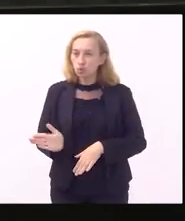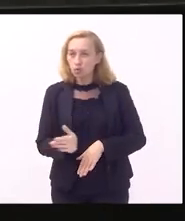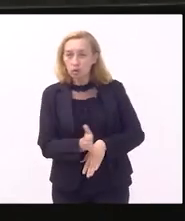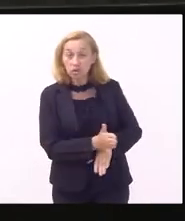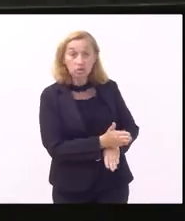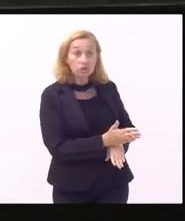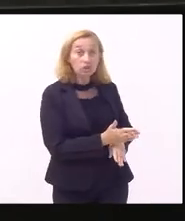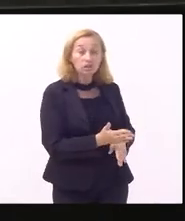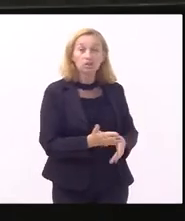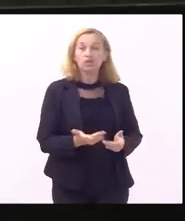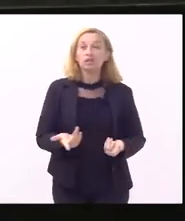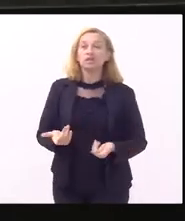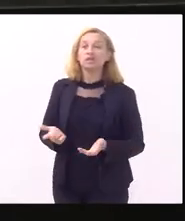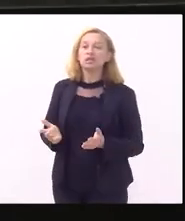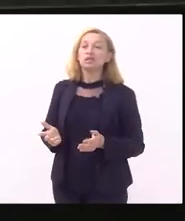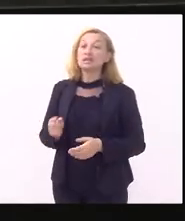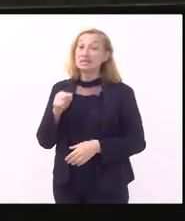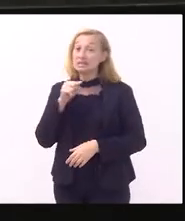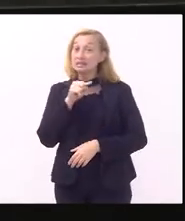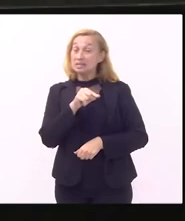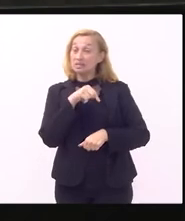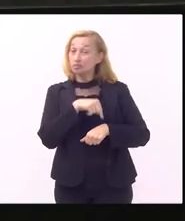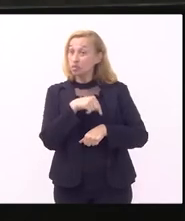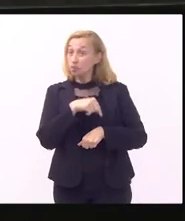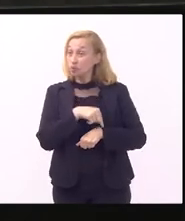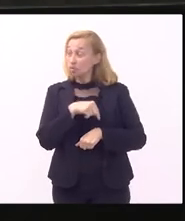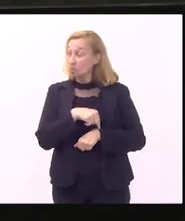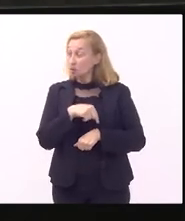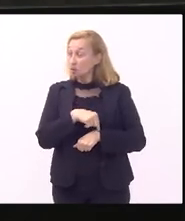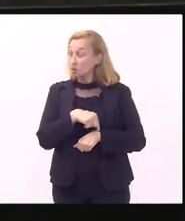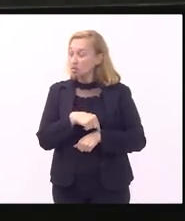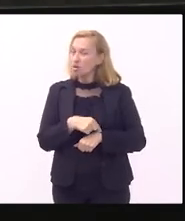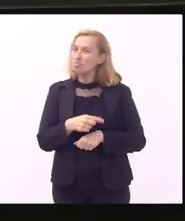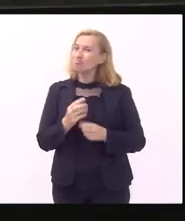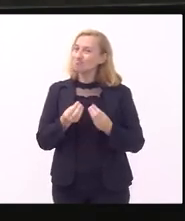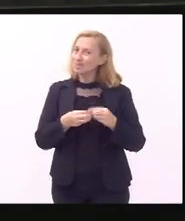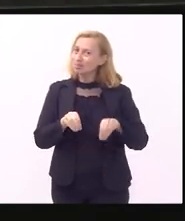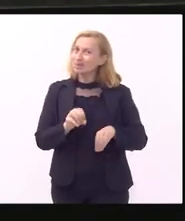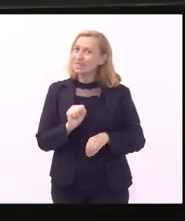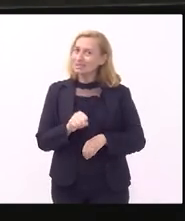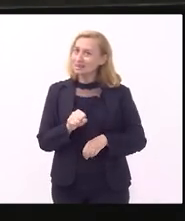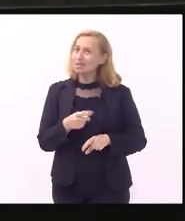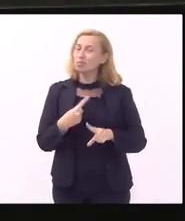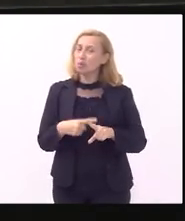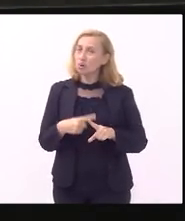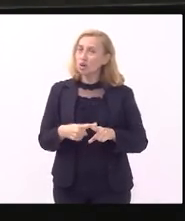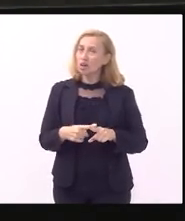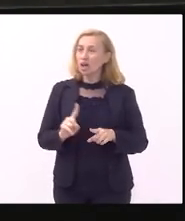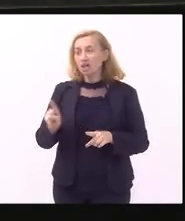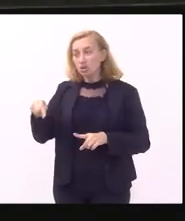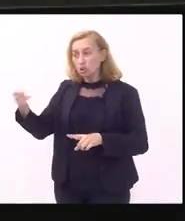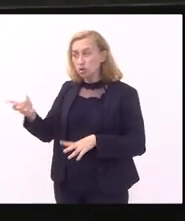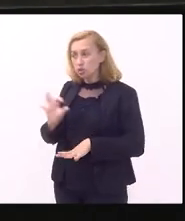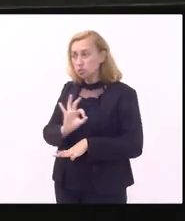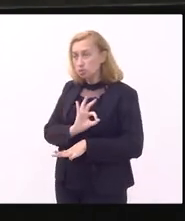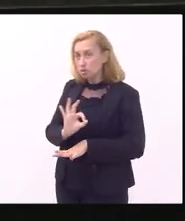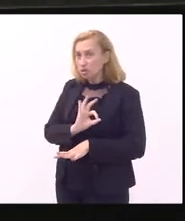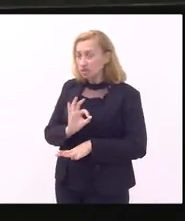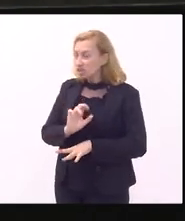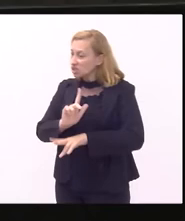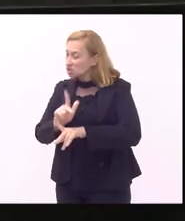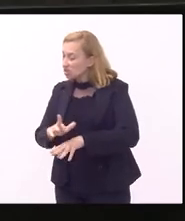que de certa forma nesse momento a gente fica um pouco prejudicado porque enquanto as outras polícias tem diversas